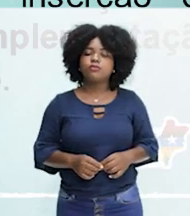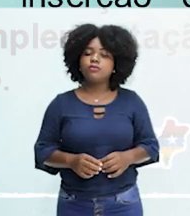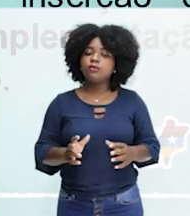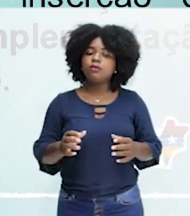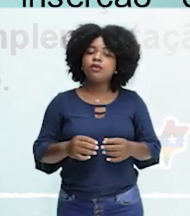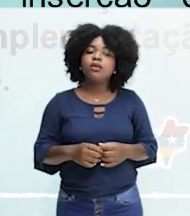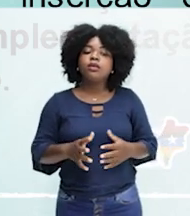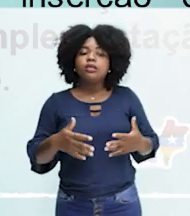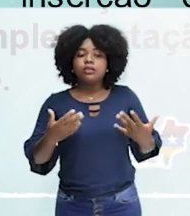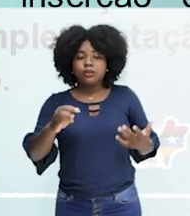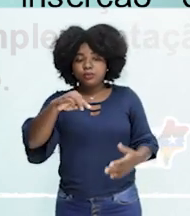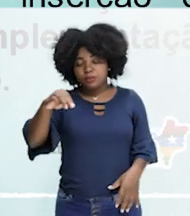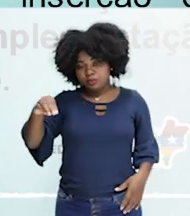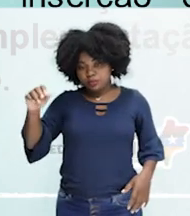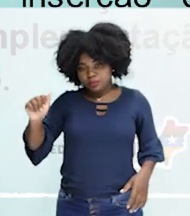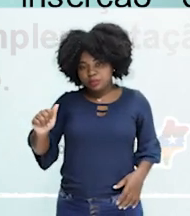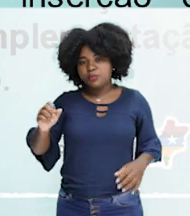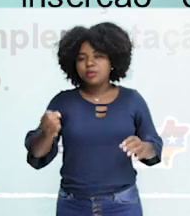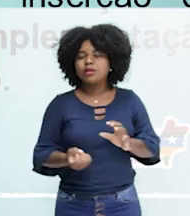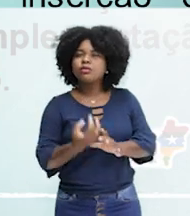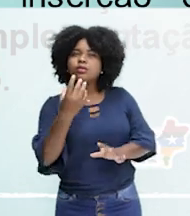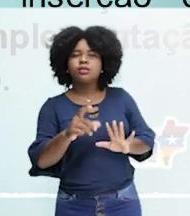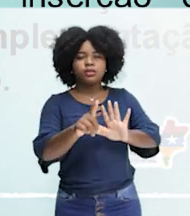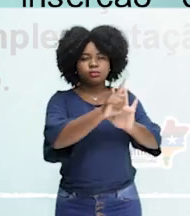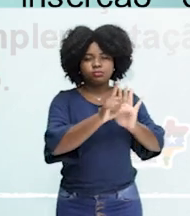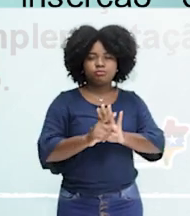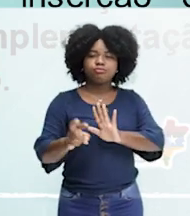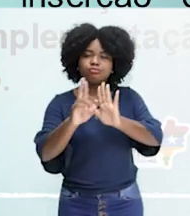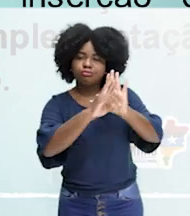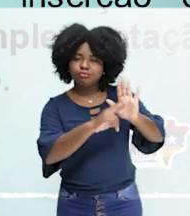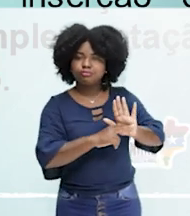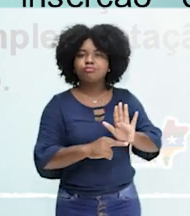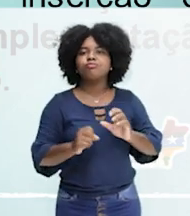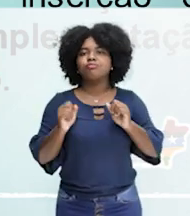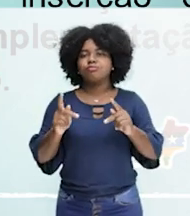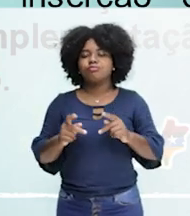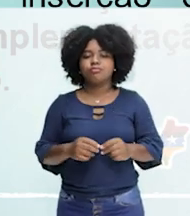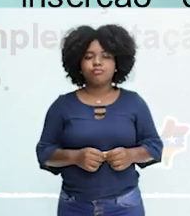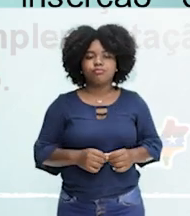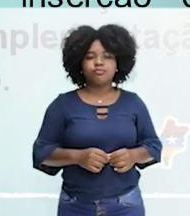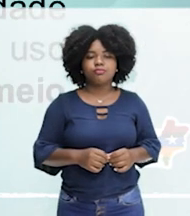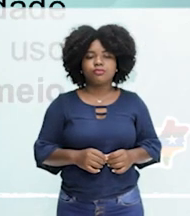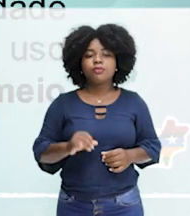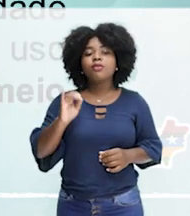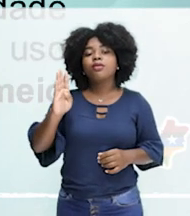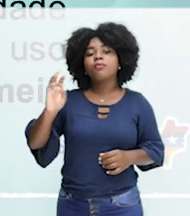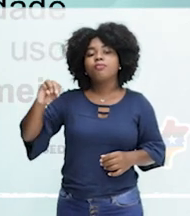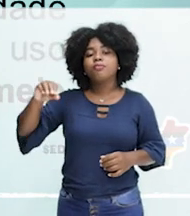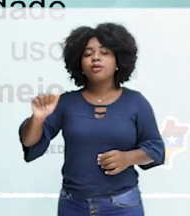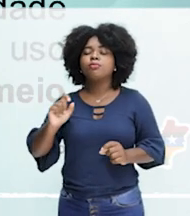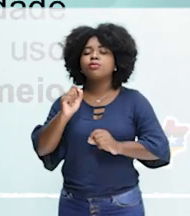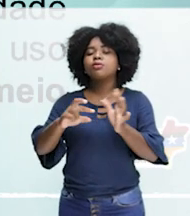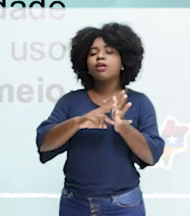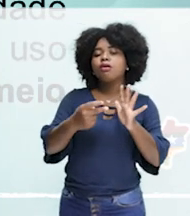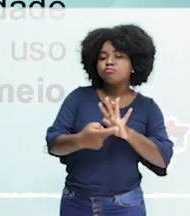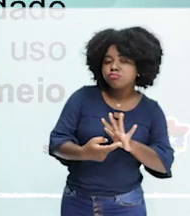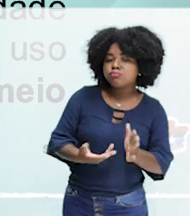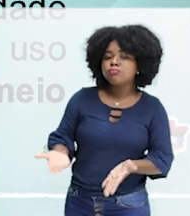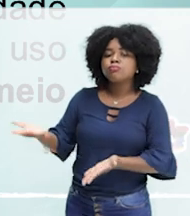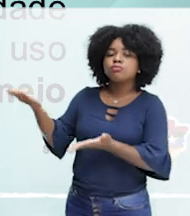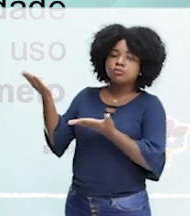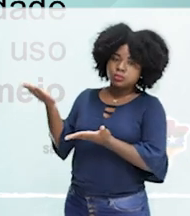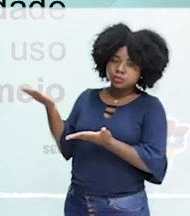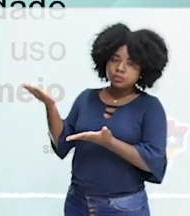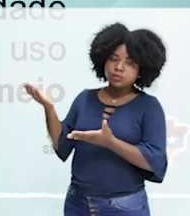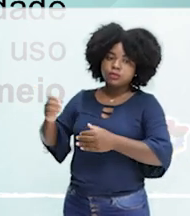Ambiente cria as regras e repassa aos estados e ao IBAMA e ao ICMBio. IBAMA. O que significa, Marcos? Instituto